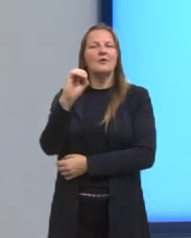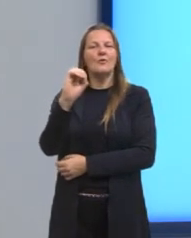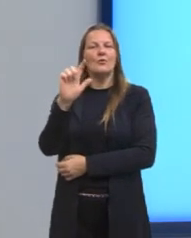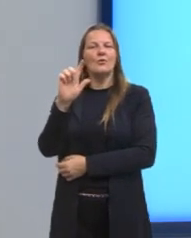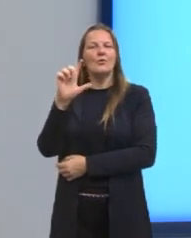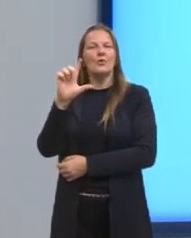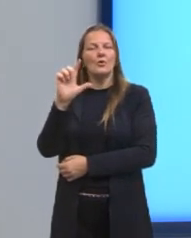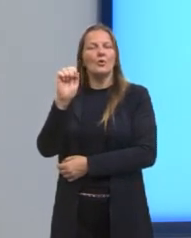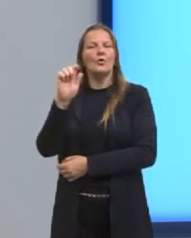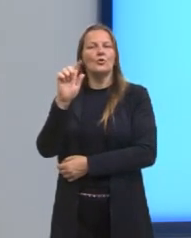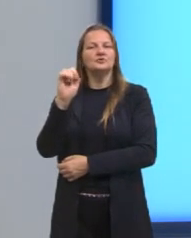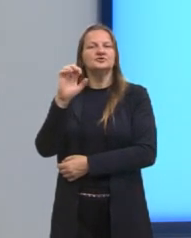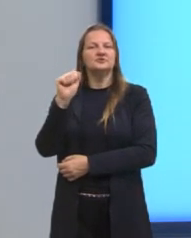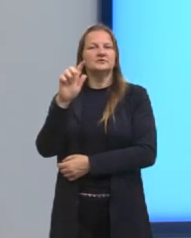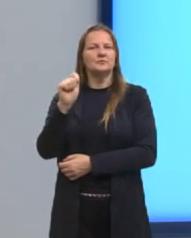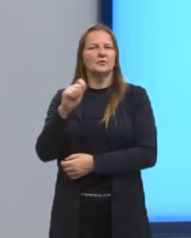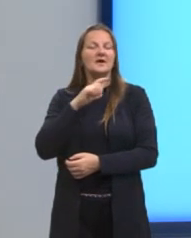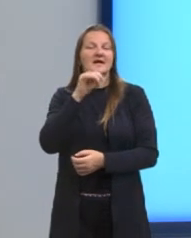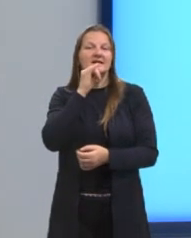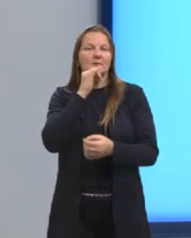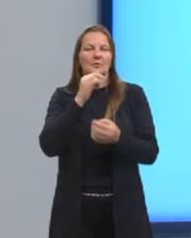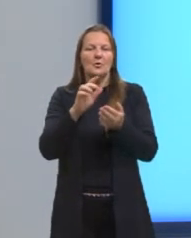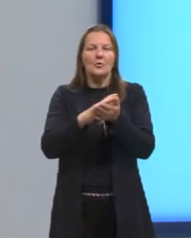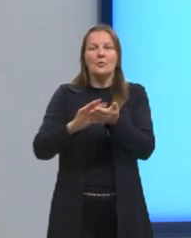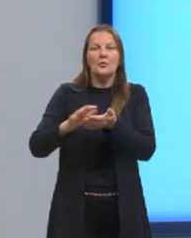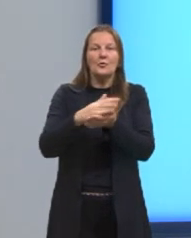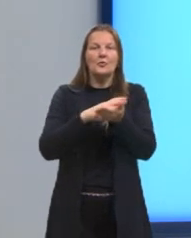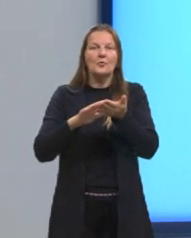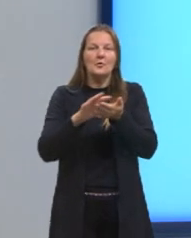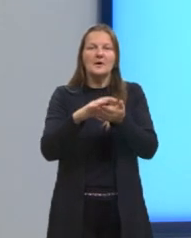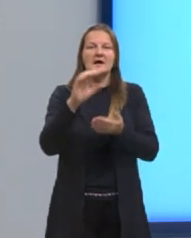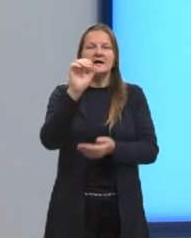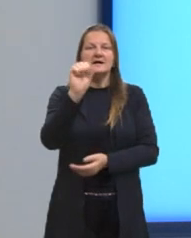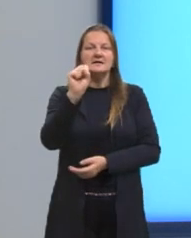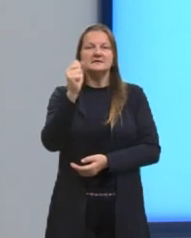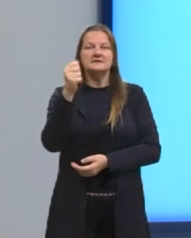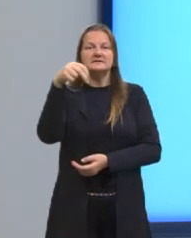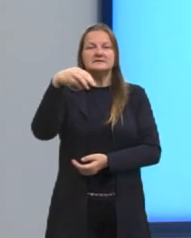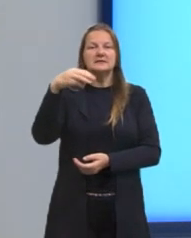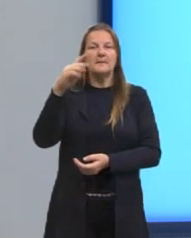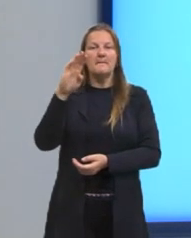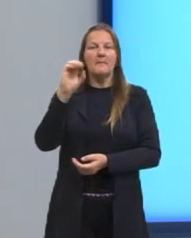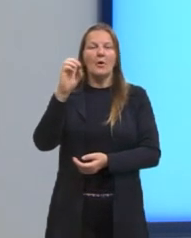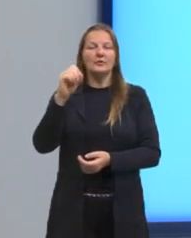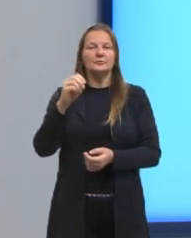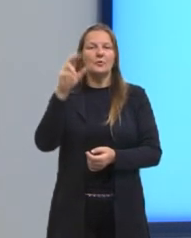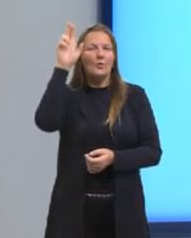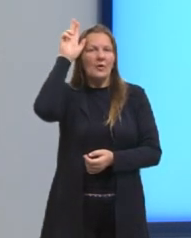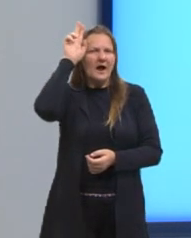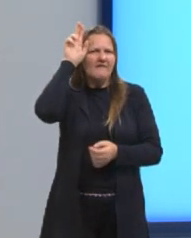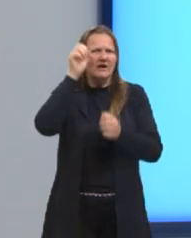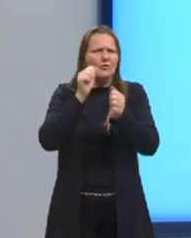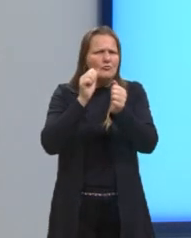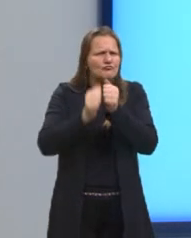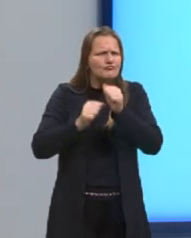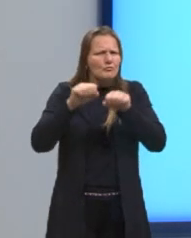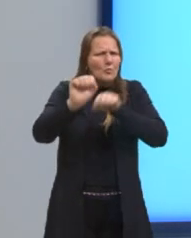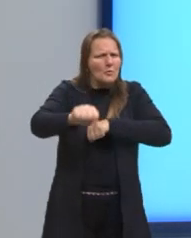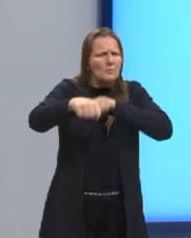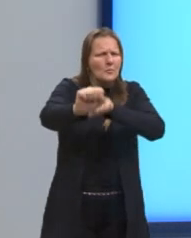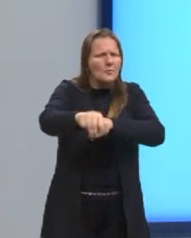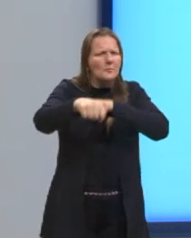sambódromo. Sambódromo é um exemplo de neologismo. Hipódromo, autódromo, cartódromo,